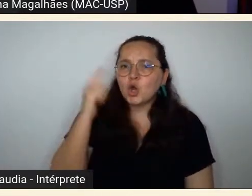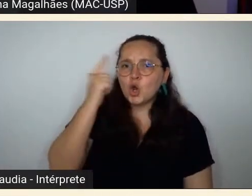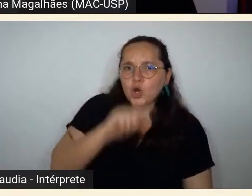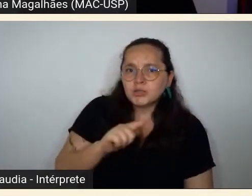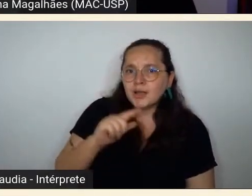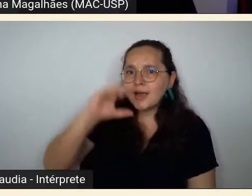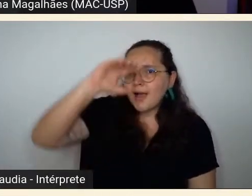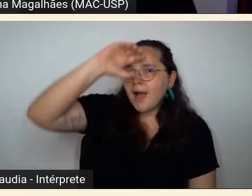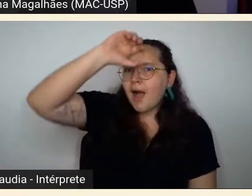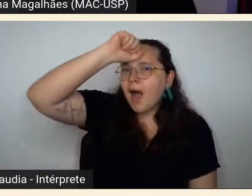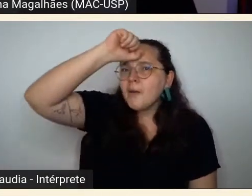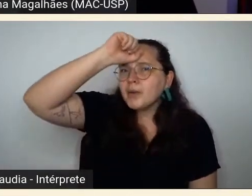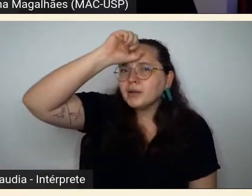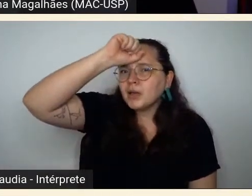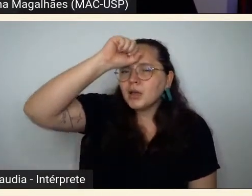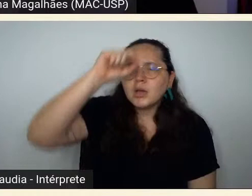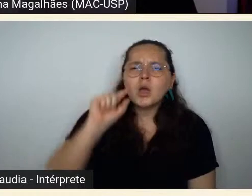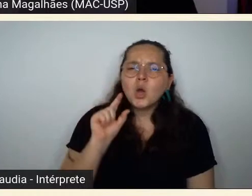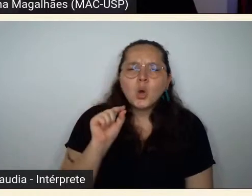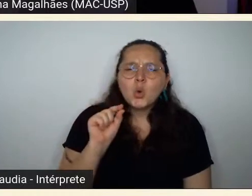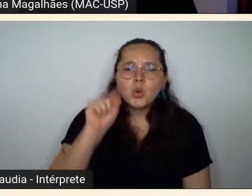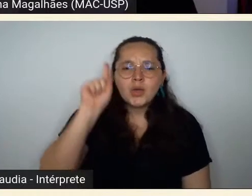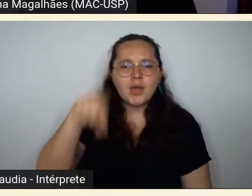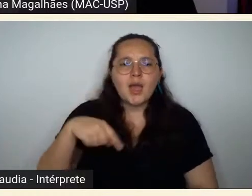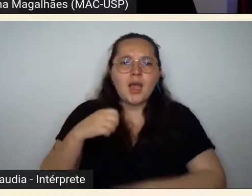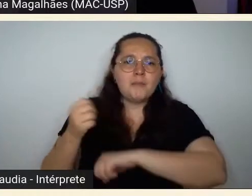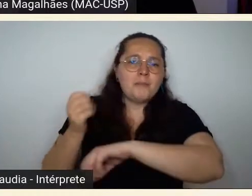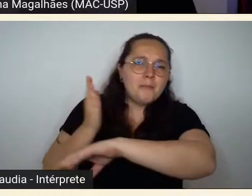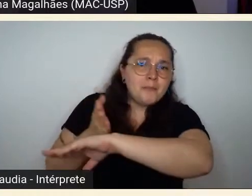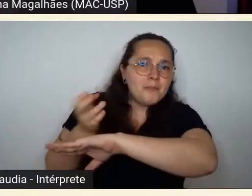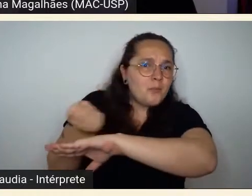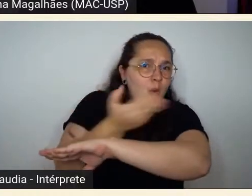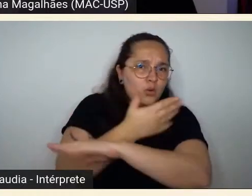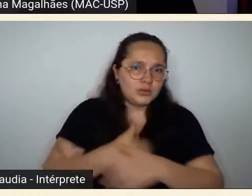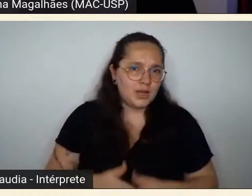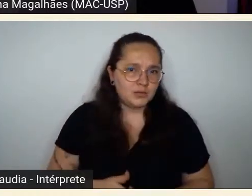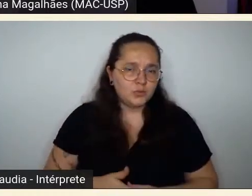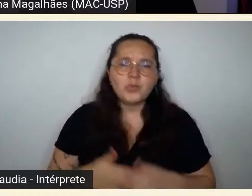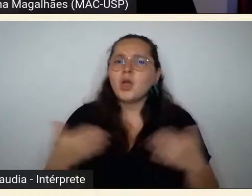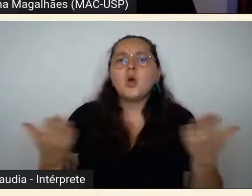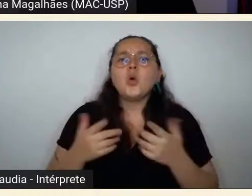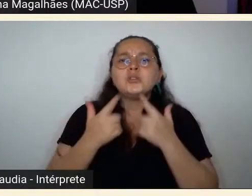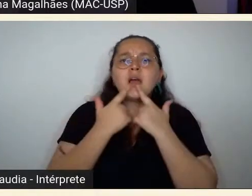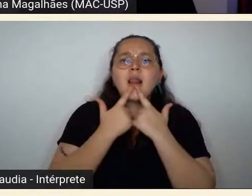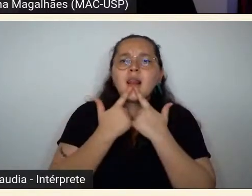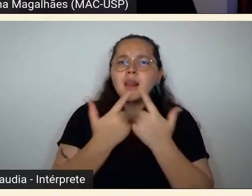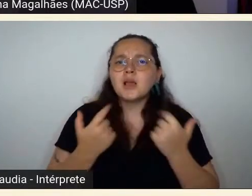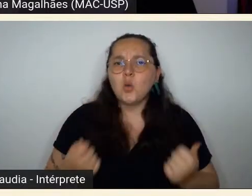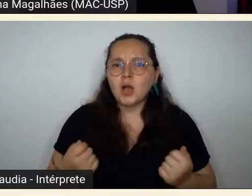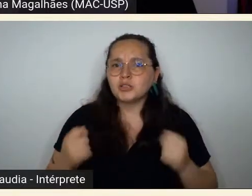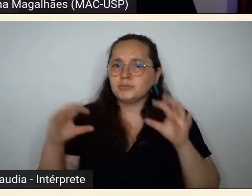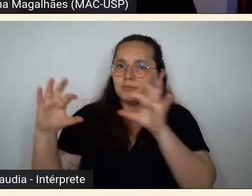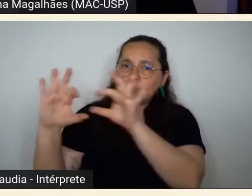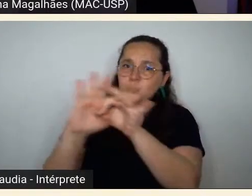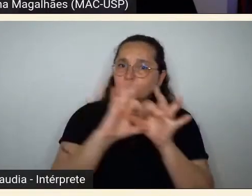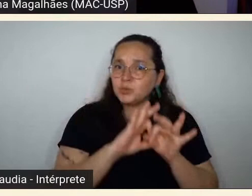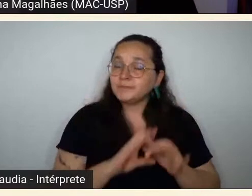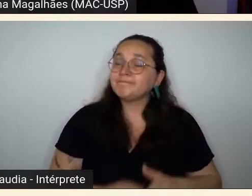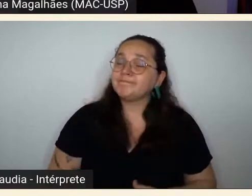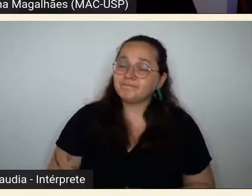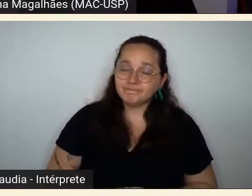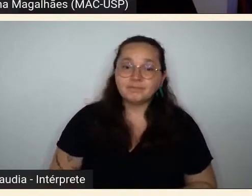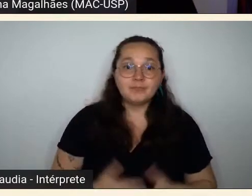moderno. Quais são as linguagens que nos unem hoje? Gostaria de fazer um agradecimento